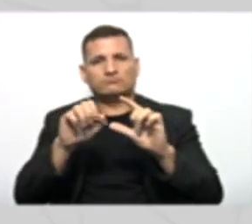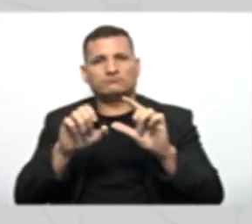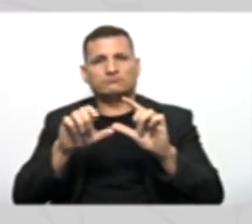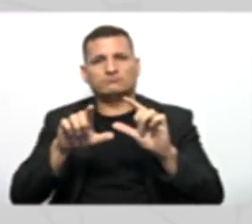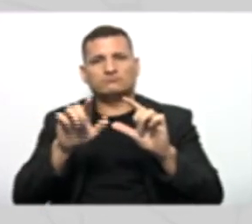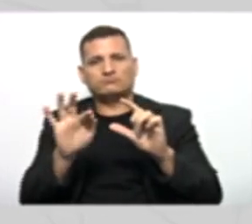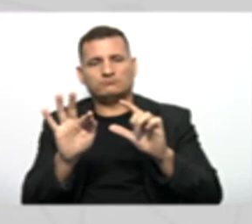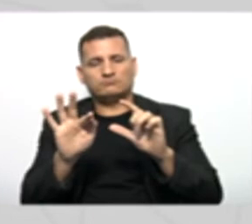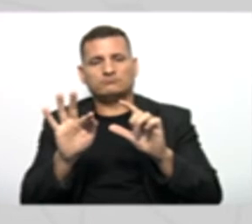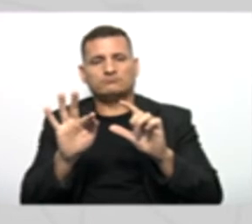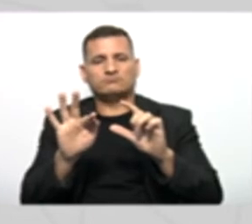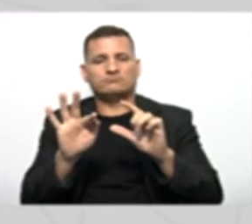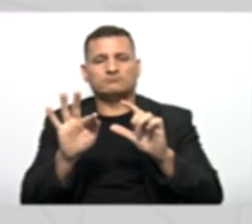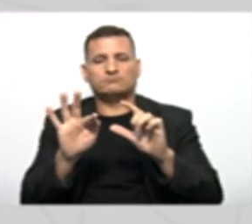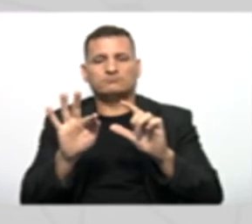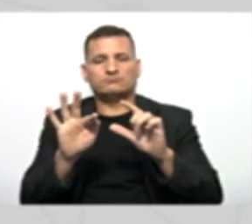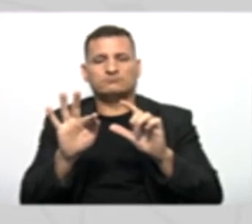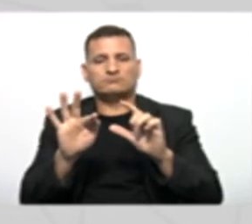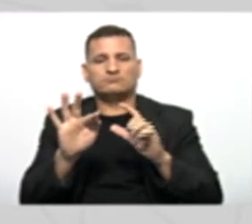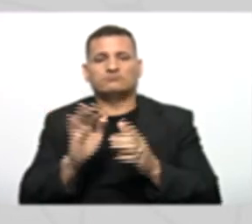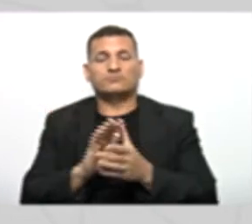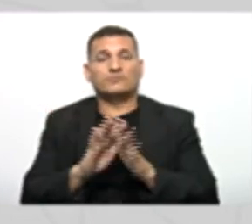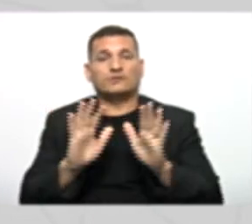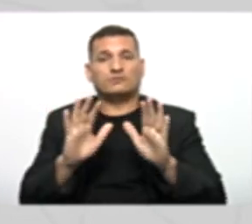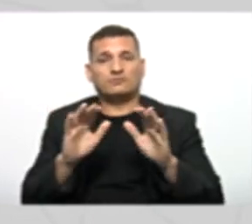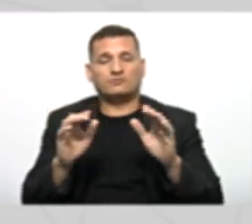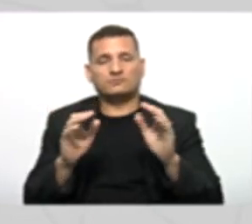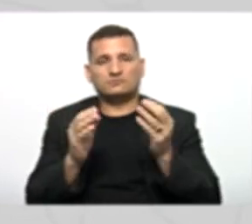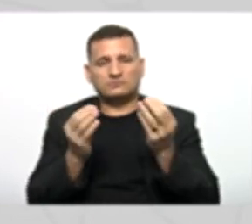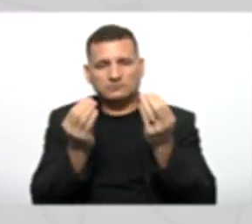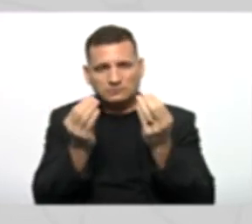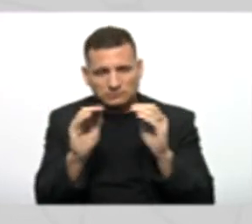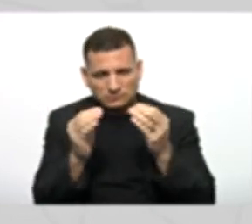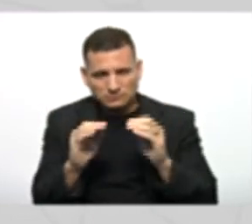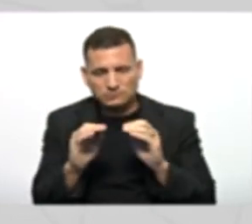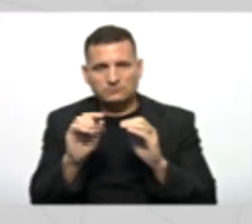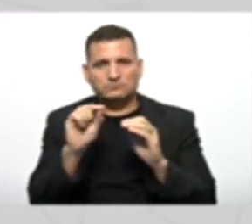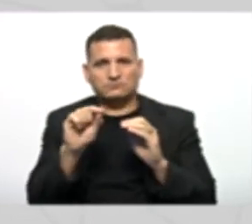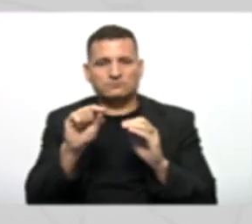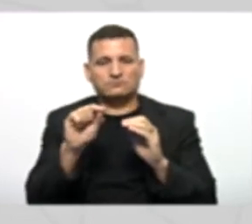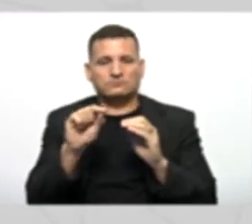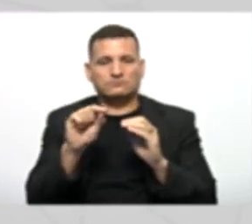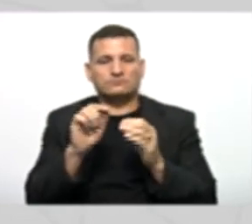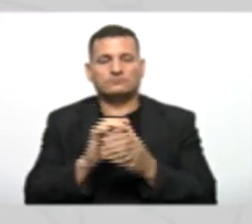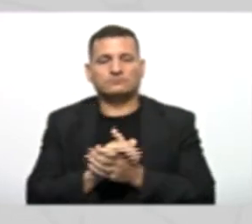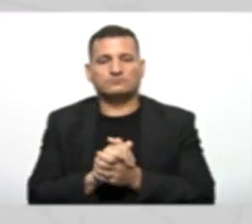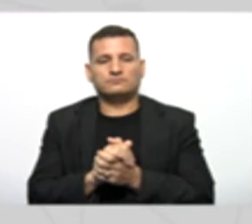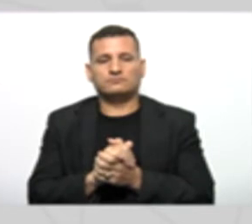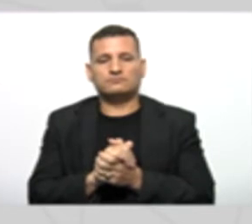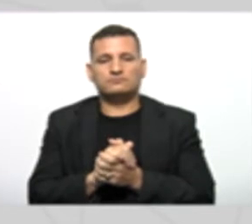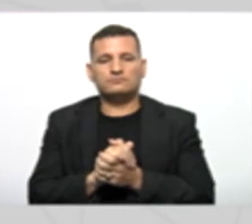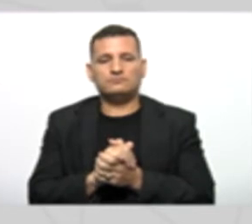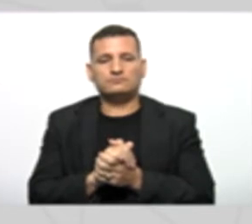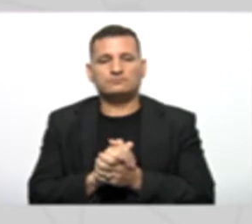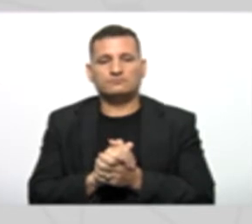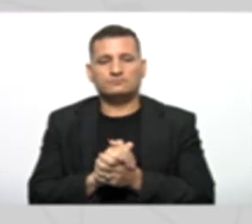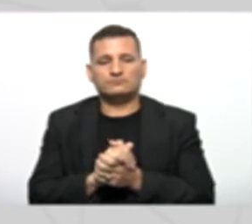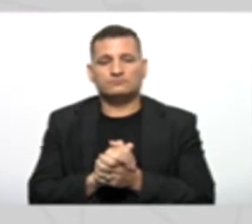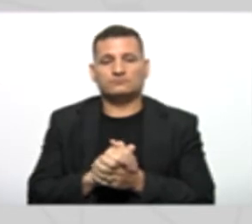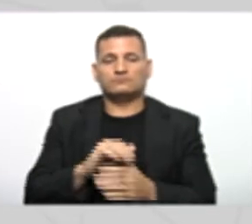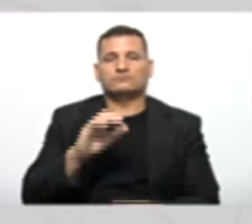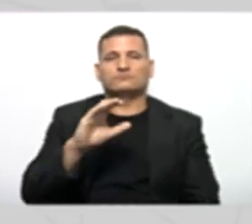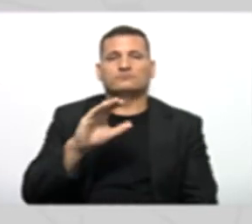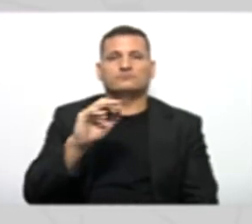lembrar E self Dentro do nosso método construtor Nós fizemos o que Nós colocamos lá Os atributos